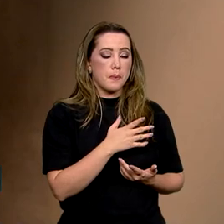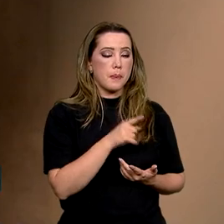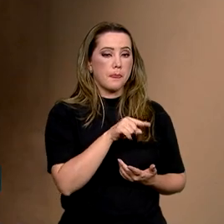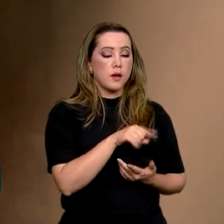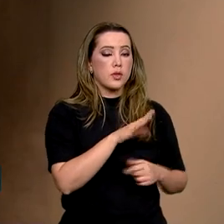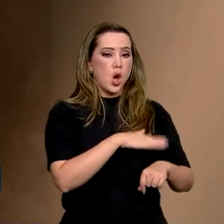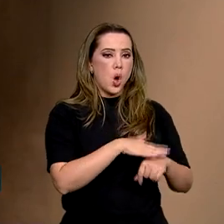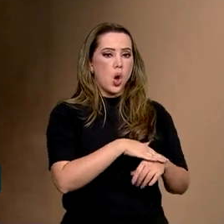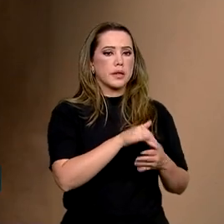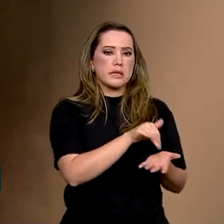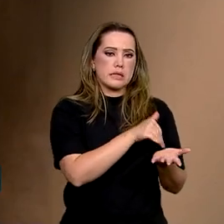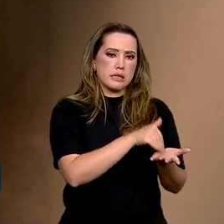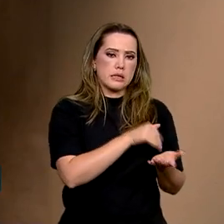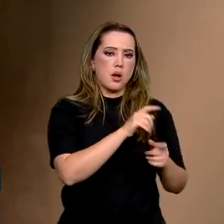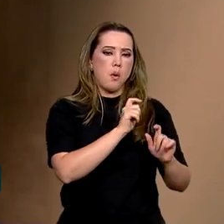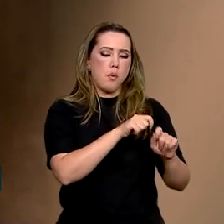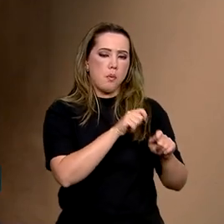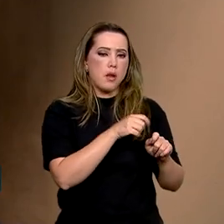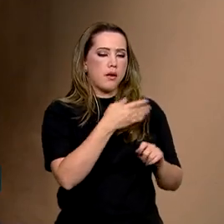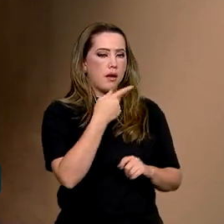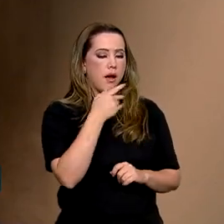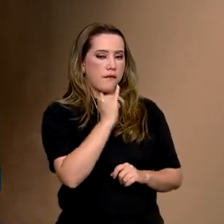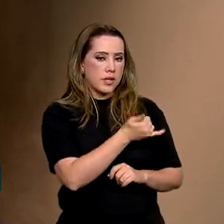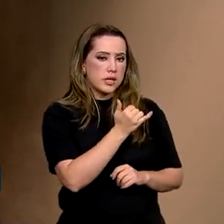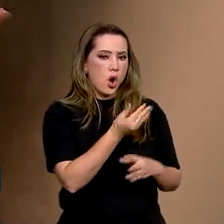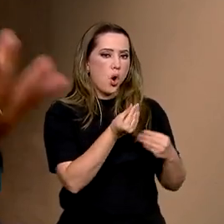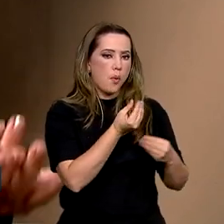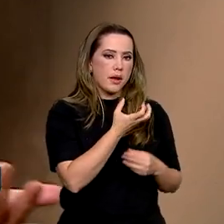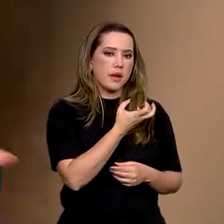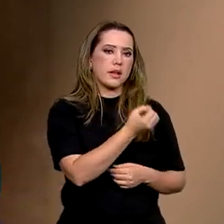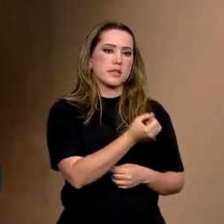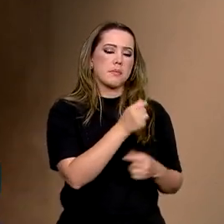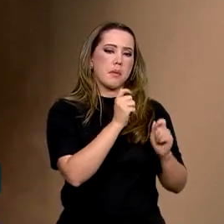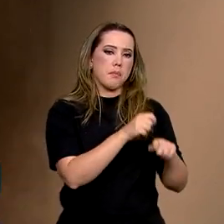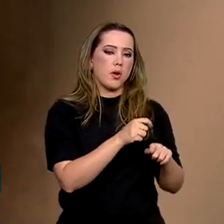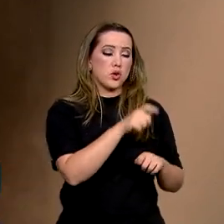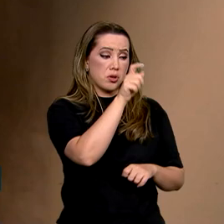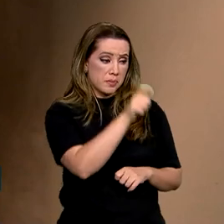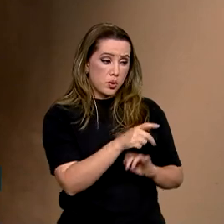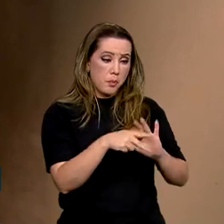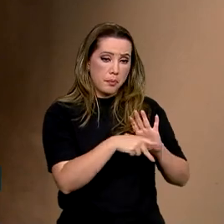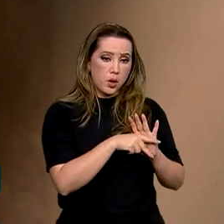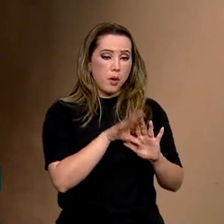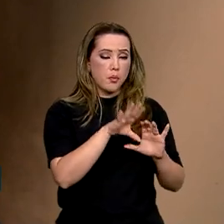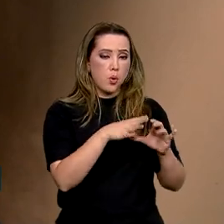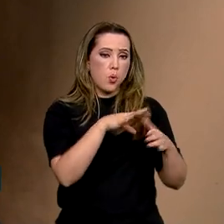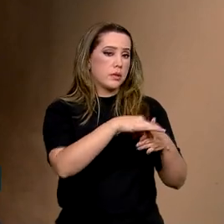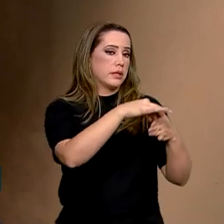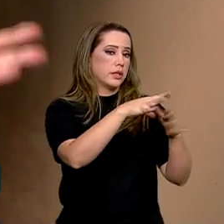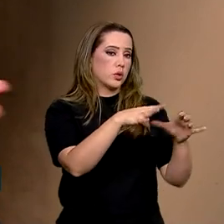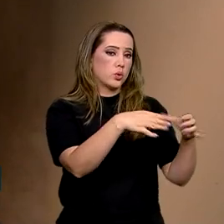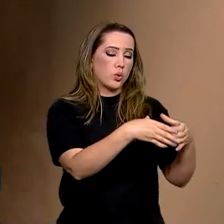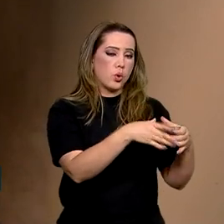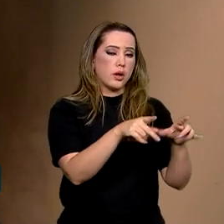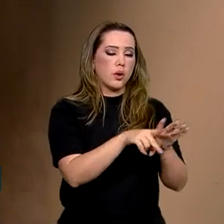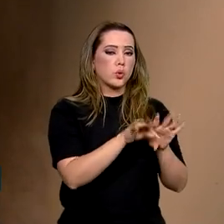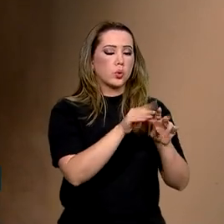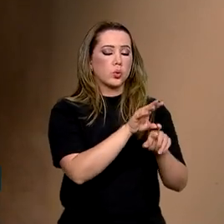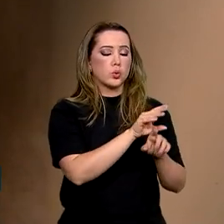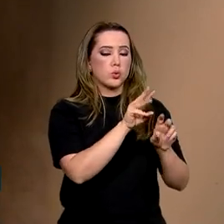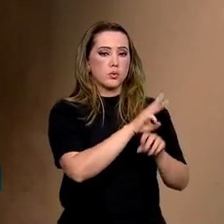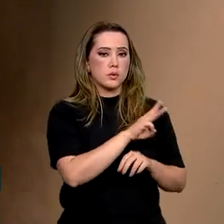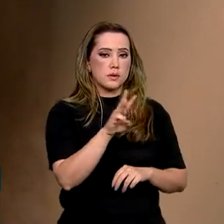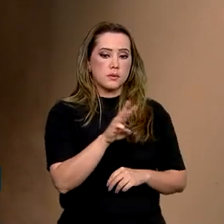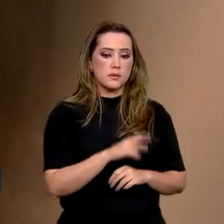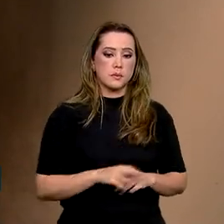receber. Pode ser algo dele, pode ser da colônia que ele tem, e tudo no sistema. Ele entra pelo